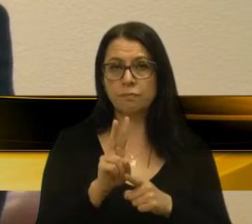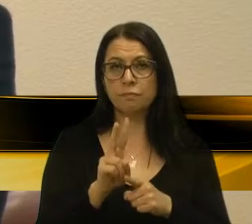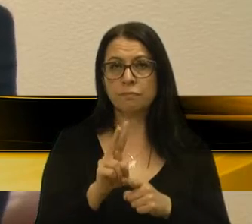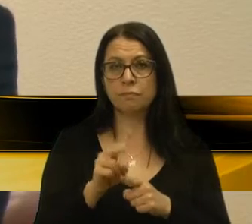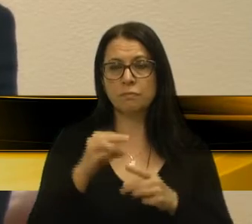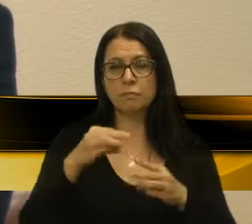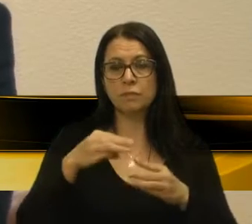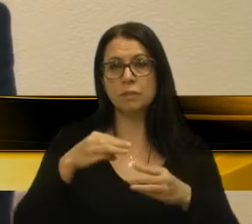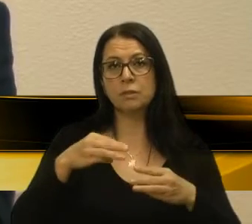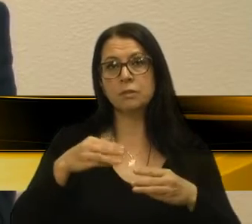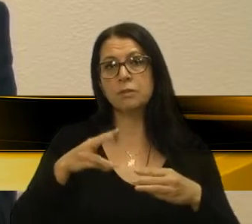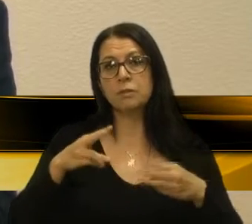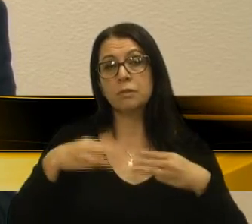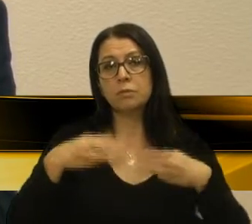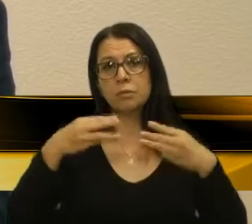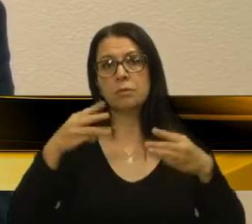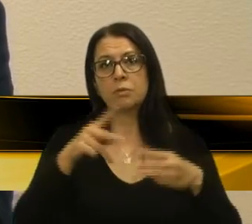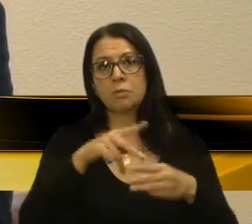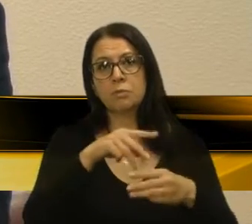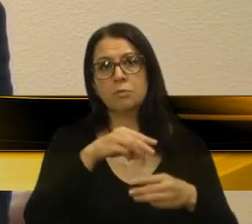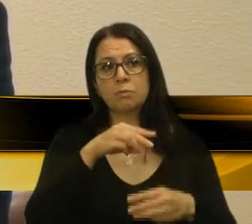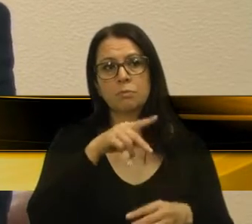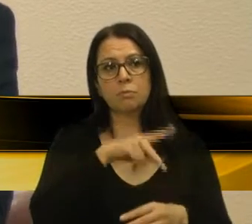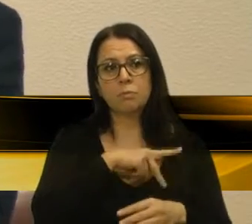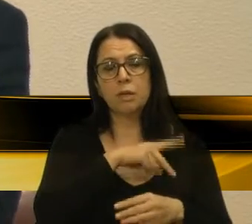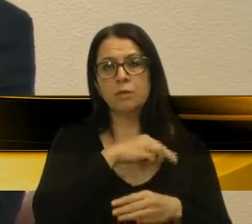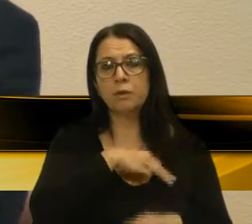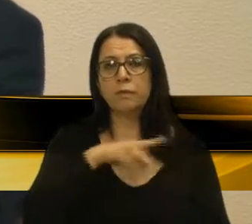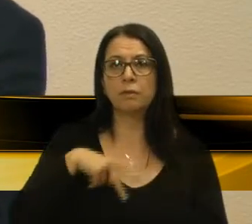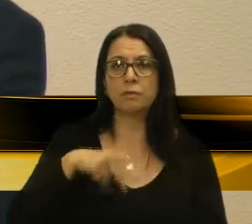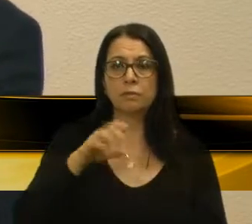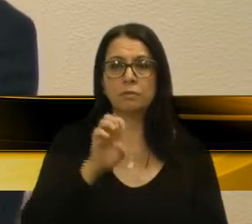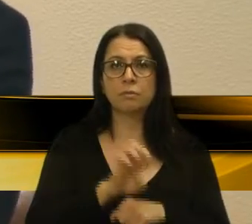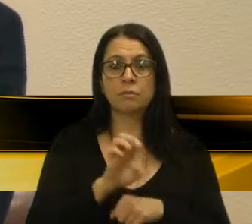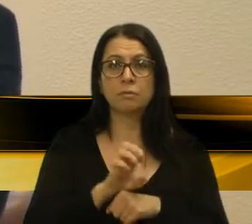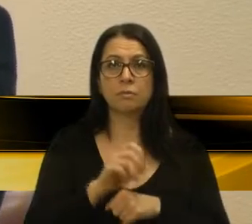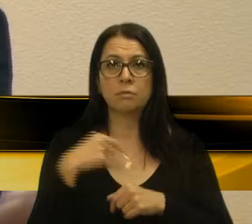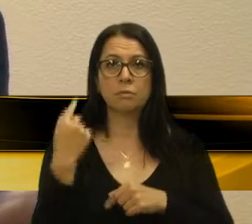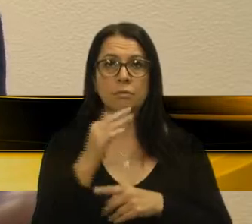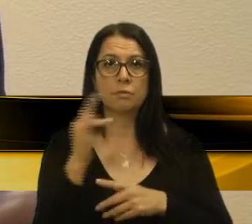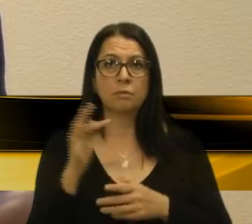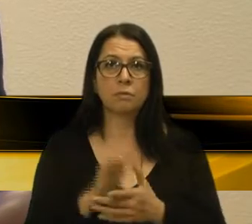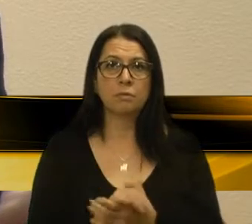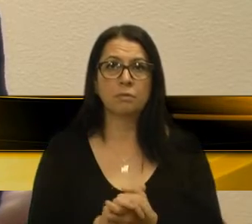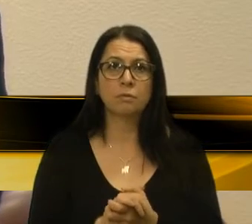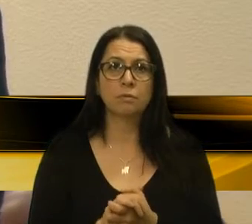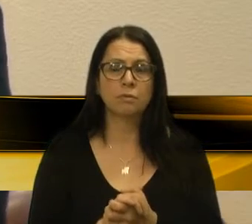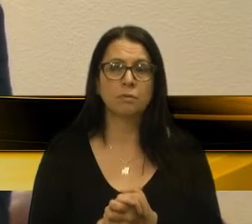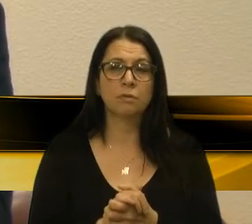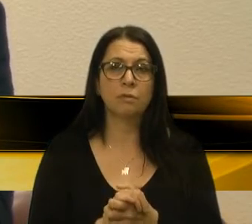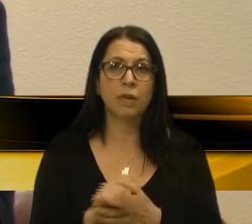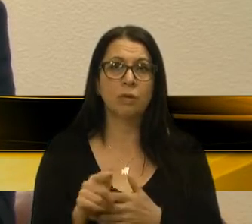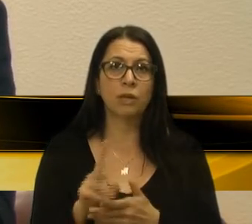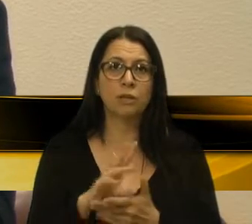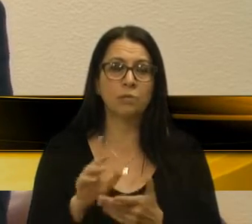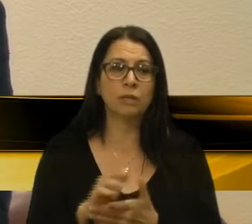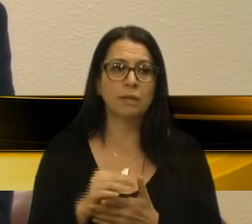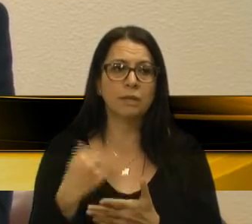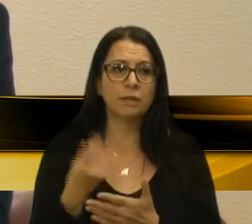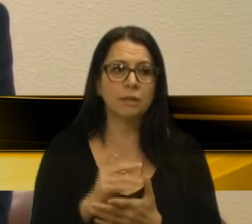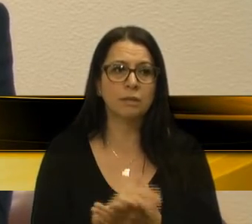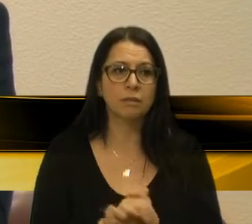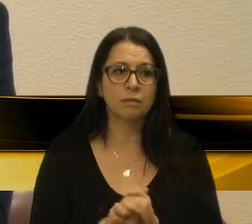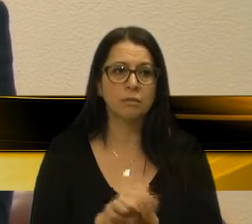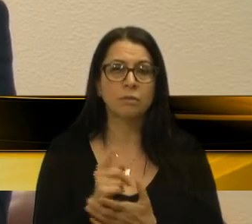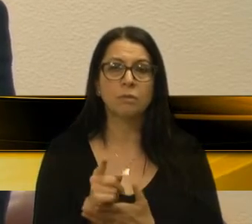Ministério Público Estadual, Ministério Público Federal, porque as pessoas, bom, vão judicializar essa questão. Não tem outra alternativa, às vezes, não tem